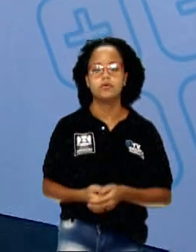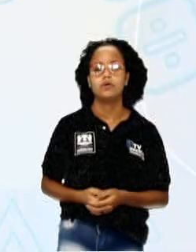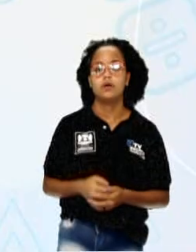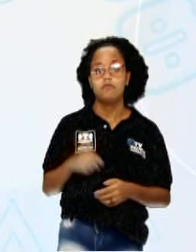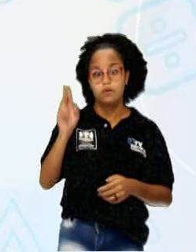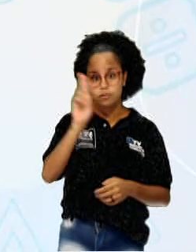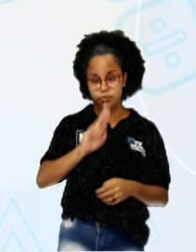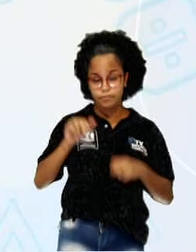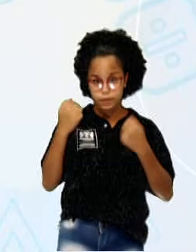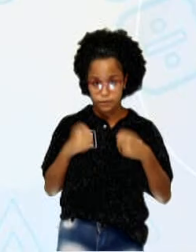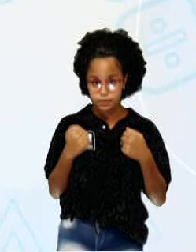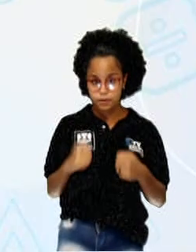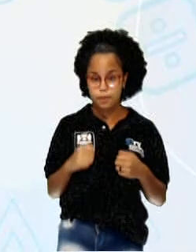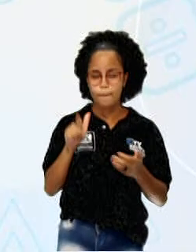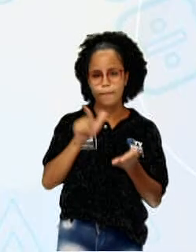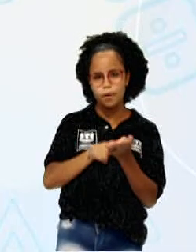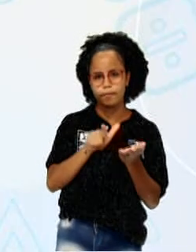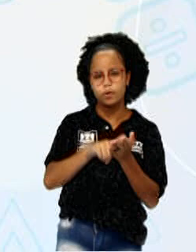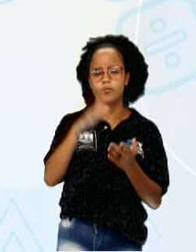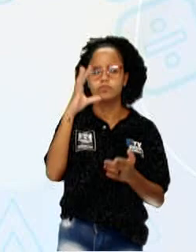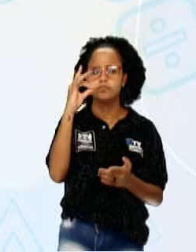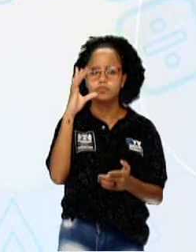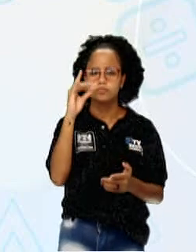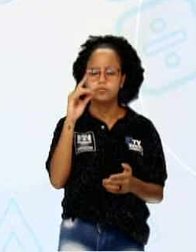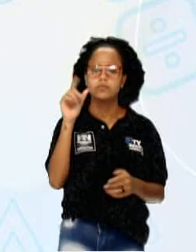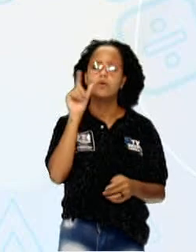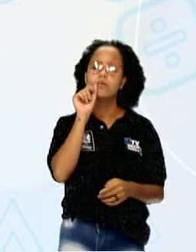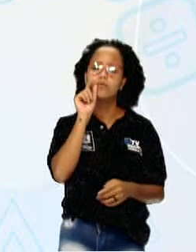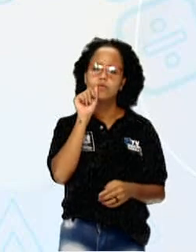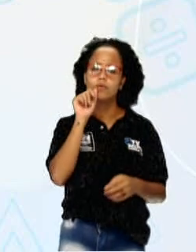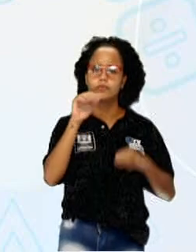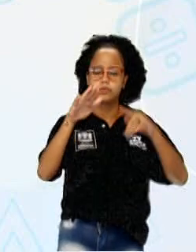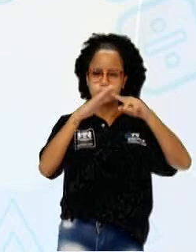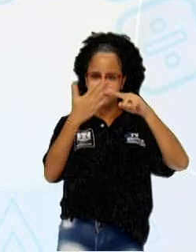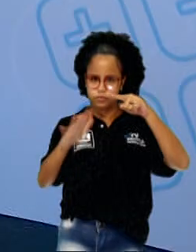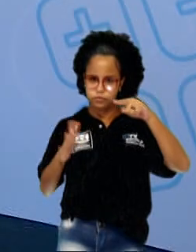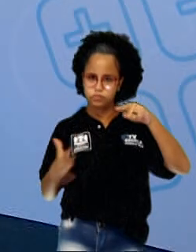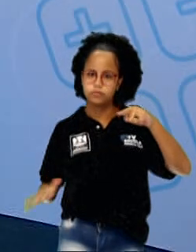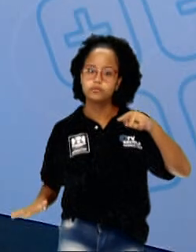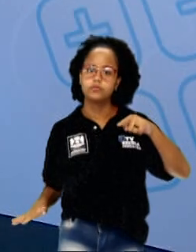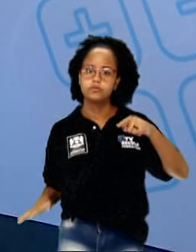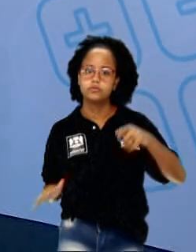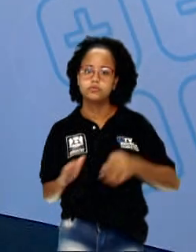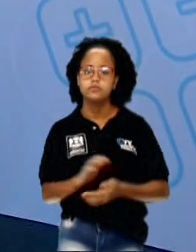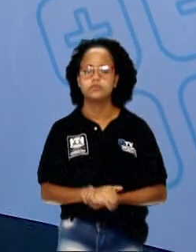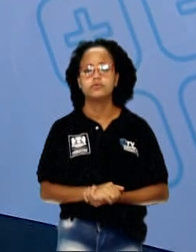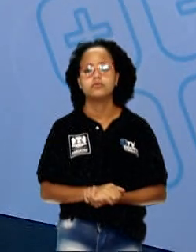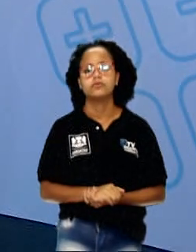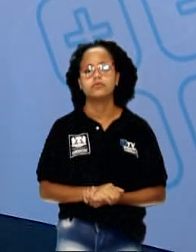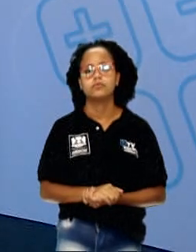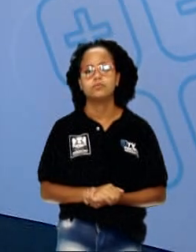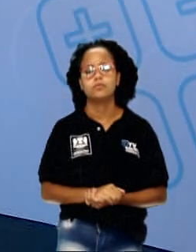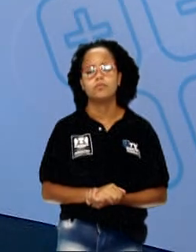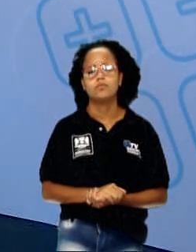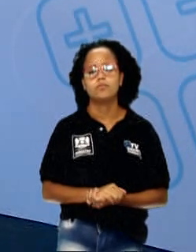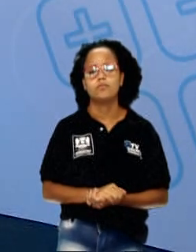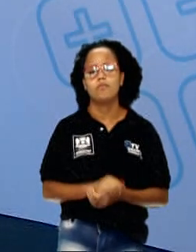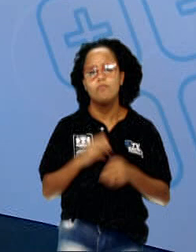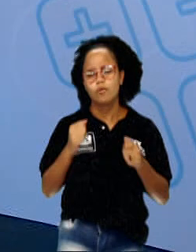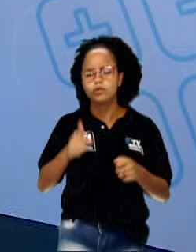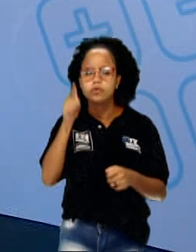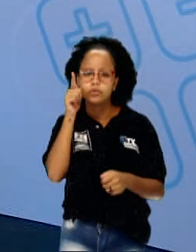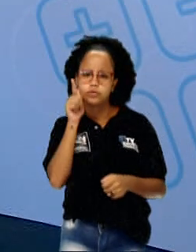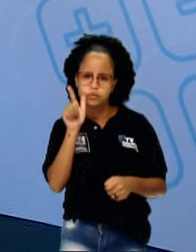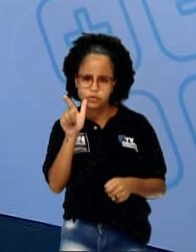precisar papel, cola, lápis e folhas secas. Folhas secas. Você pode conseguir essas